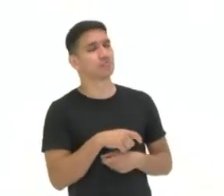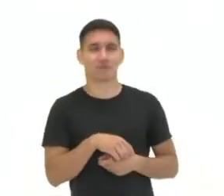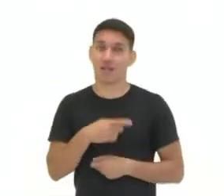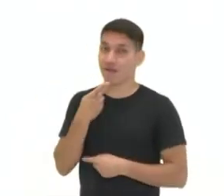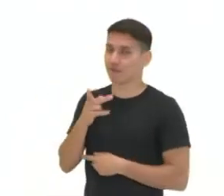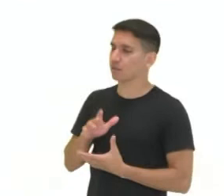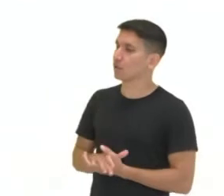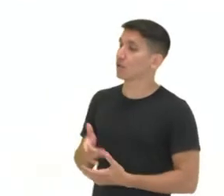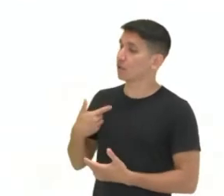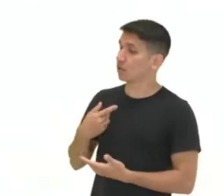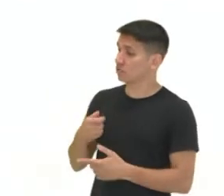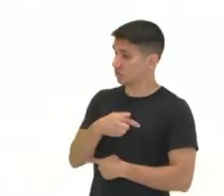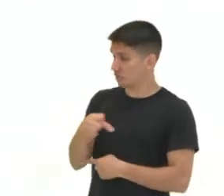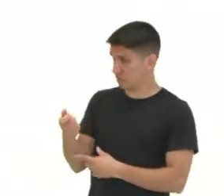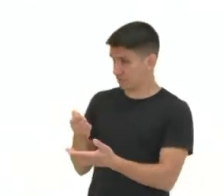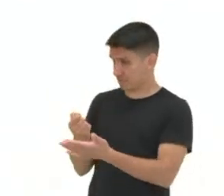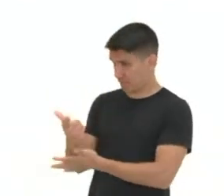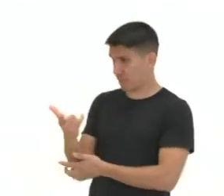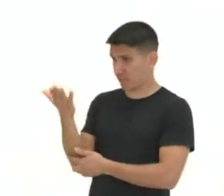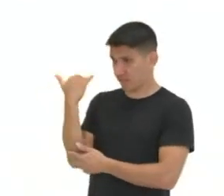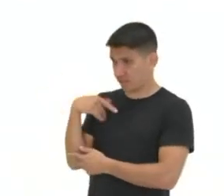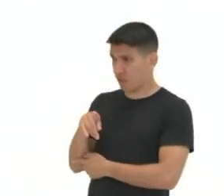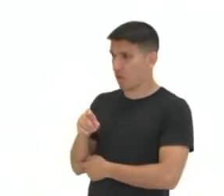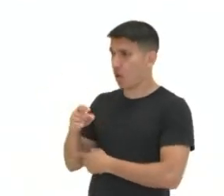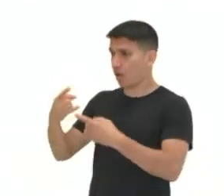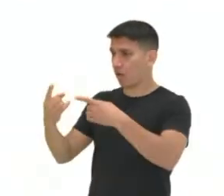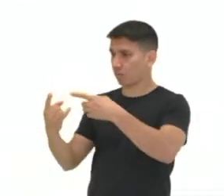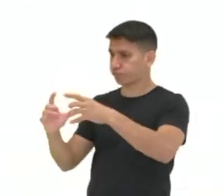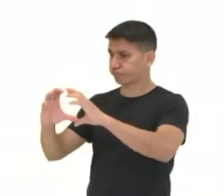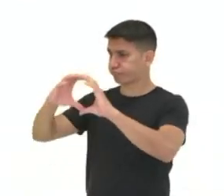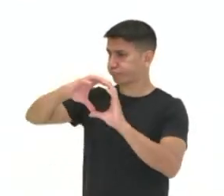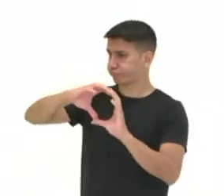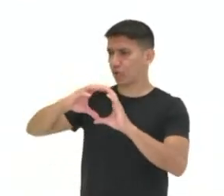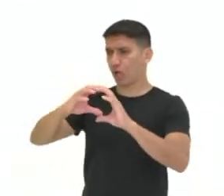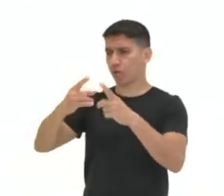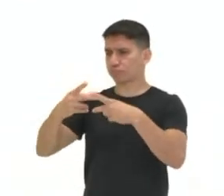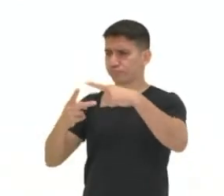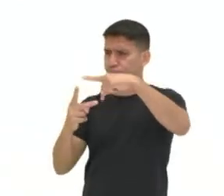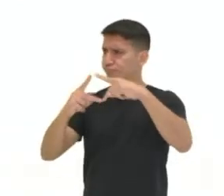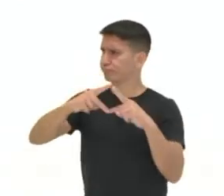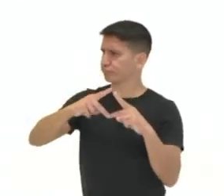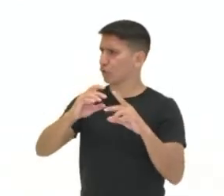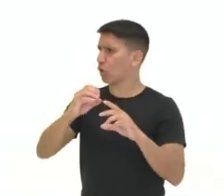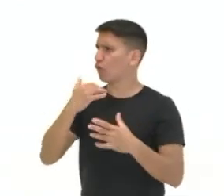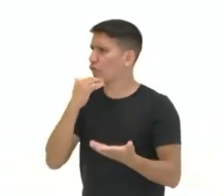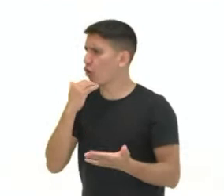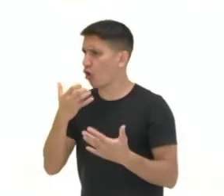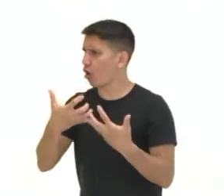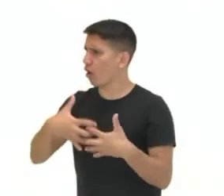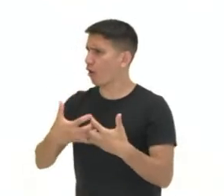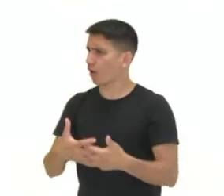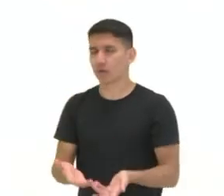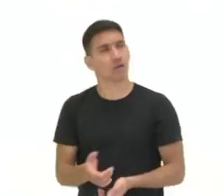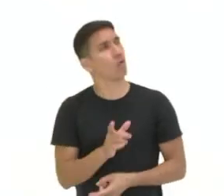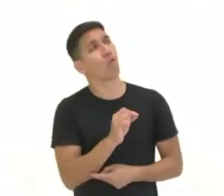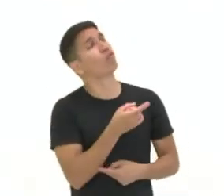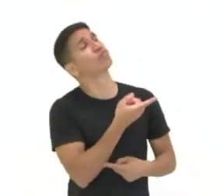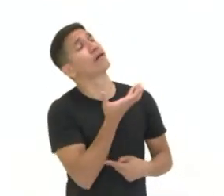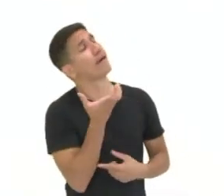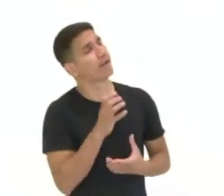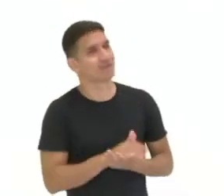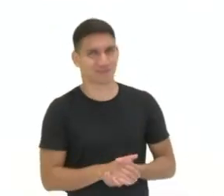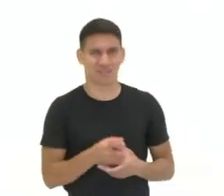comprei semana passada esta roda, mas ela não funciona. E aí a atendente diz, e o que o senhor deseja? Observem a